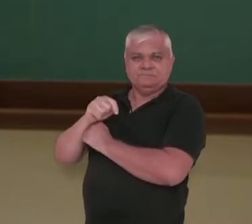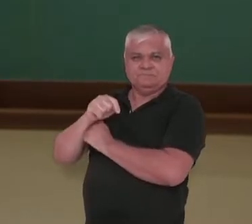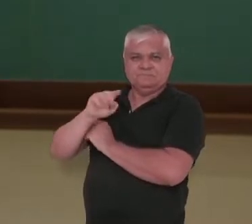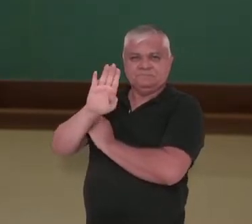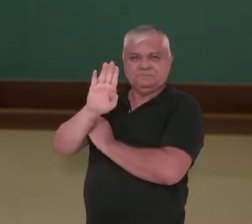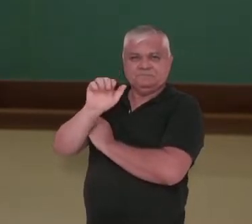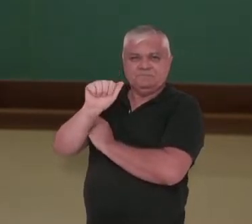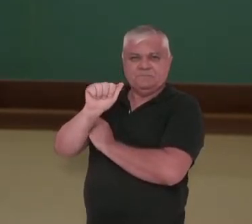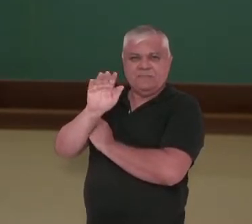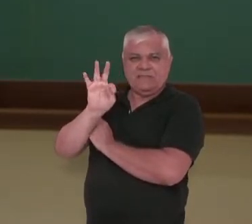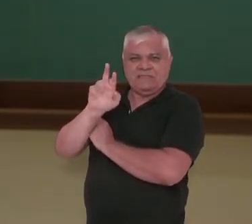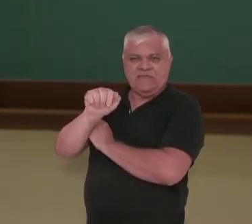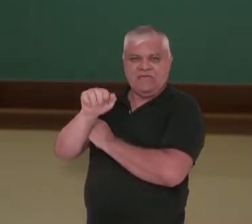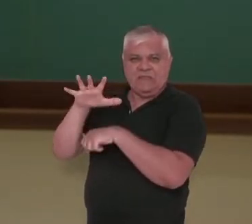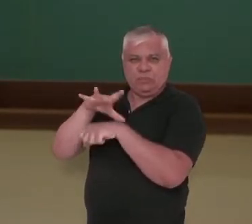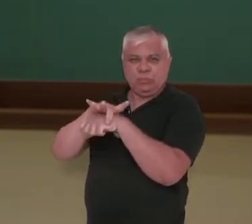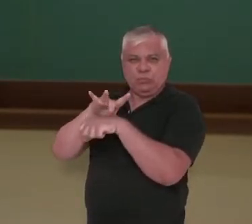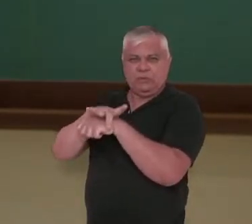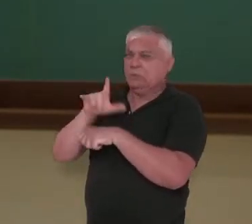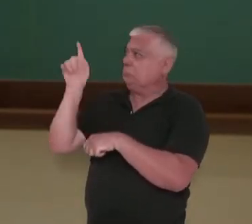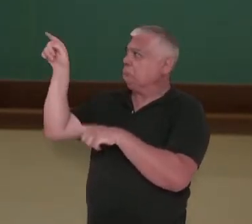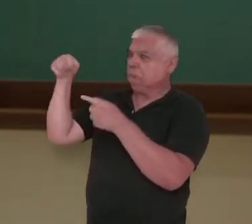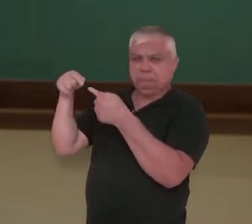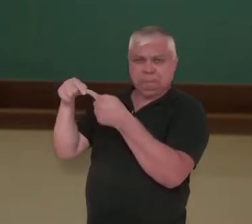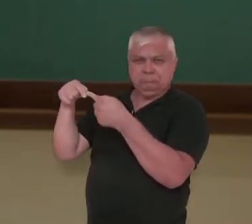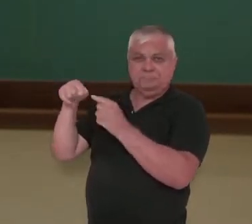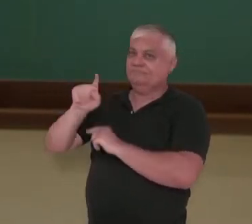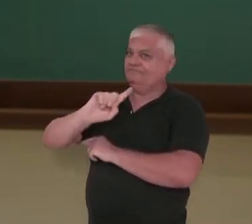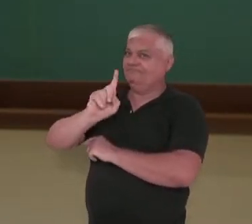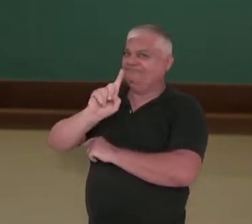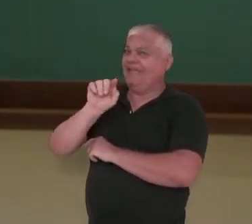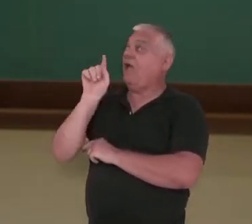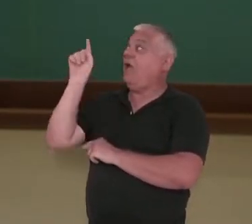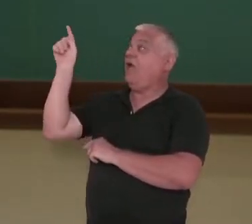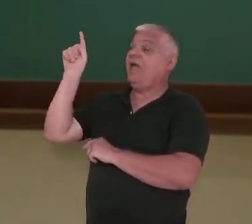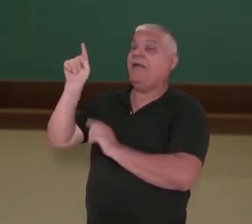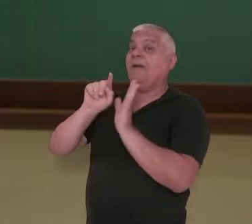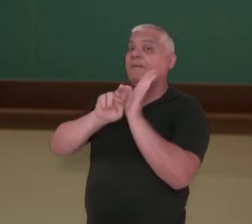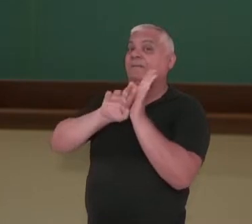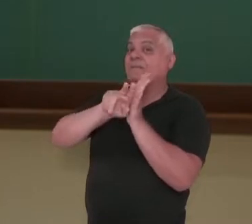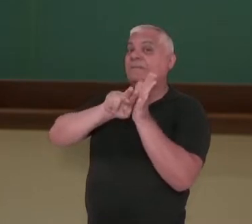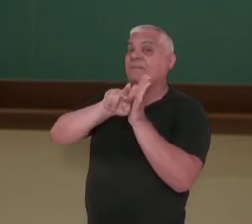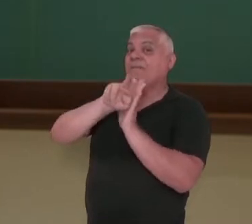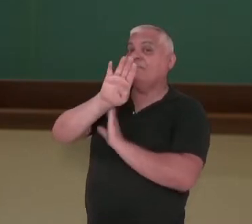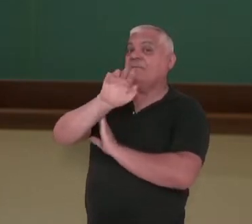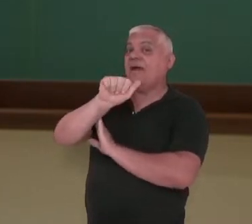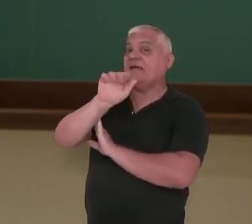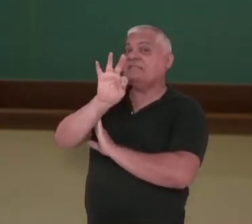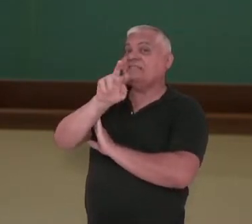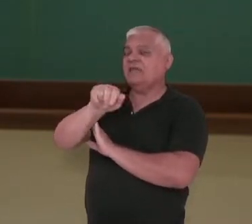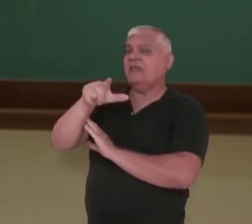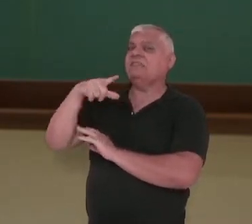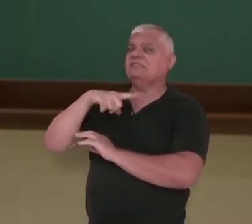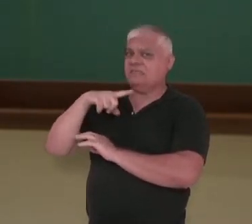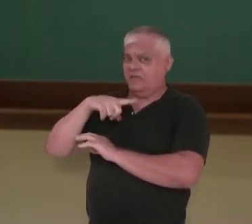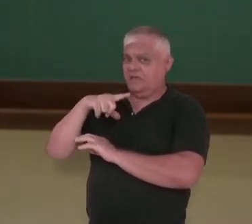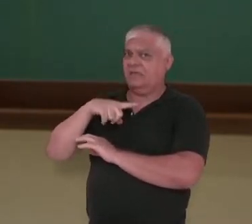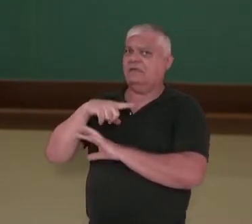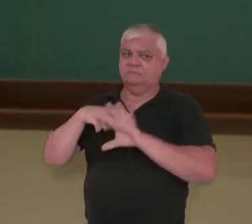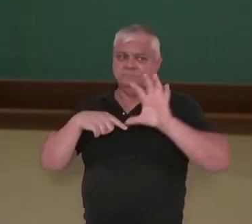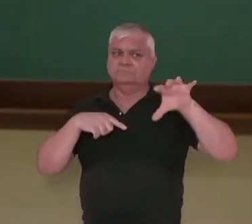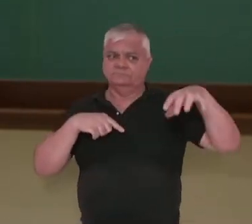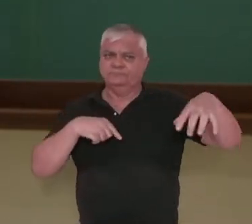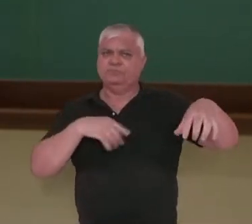a ver com doença? Não. O eu quero contar para você é que as bactérias, embora haja, tem aquelas que